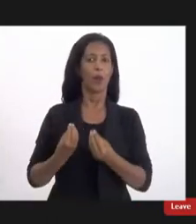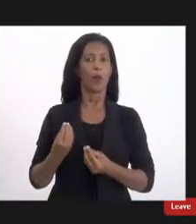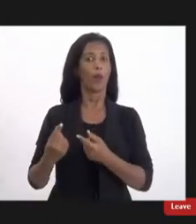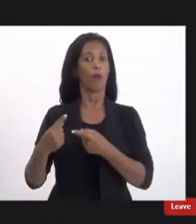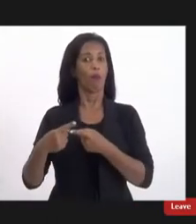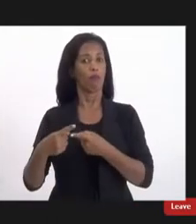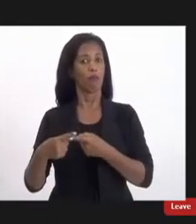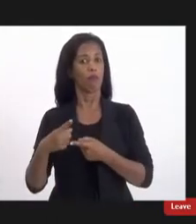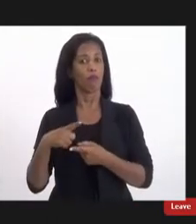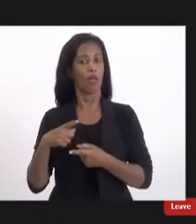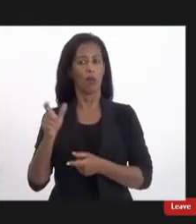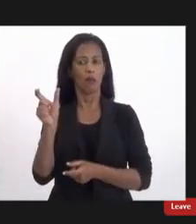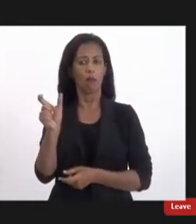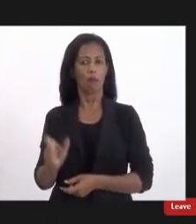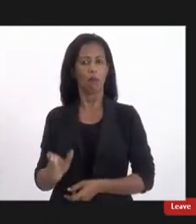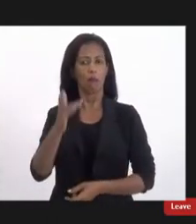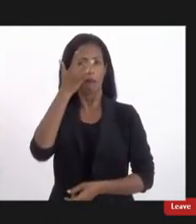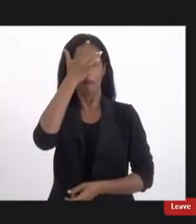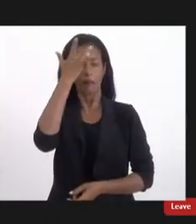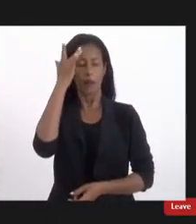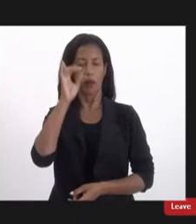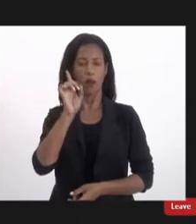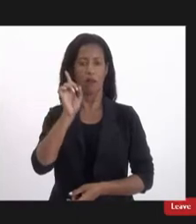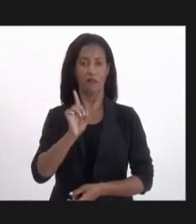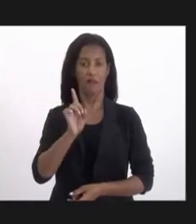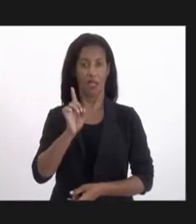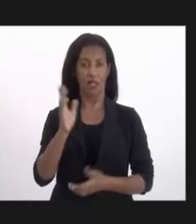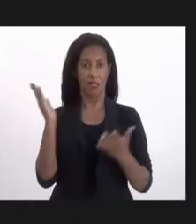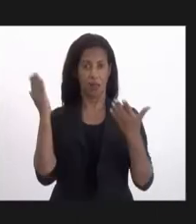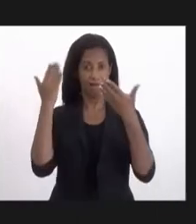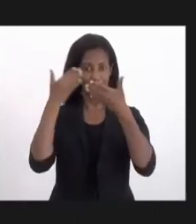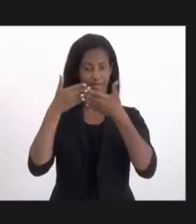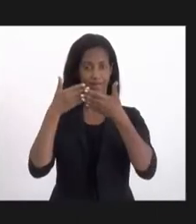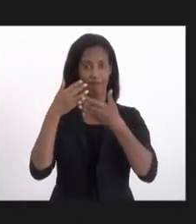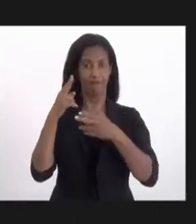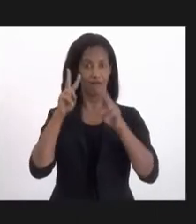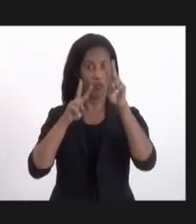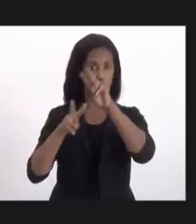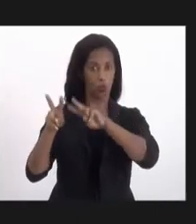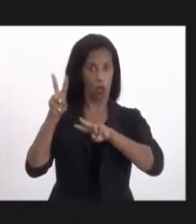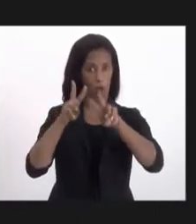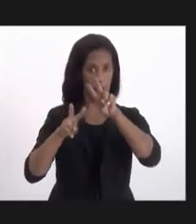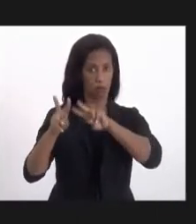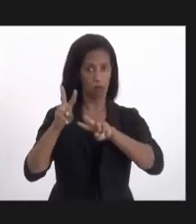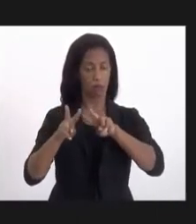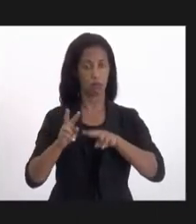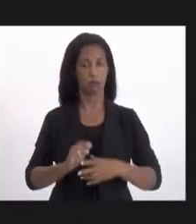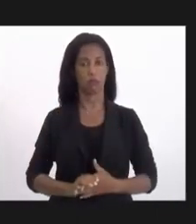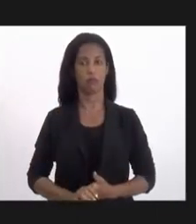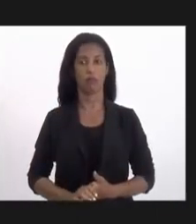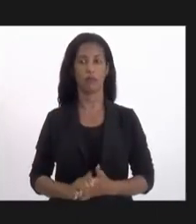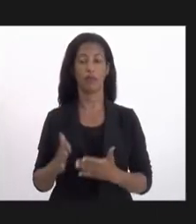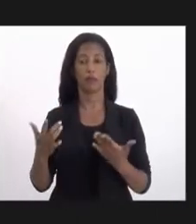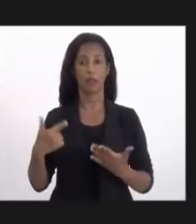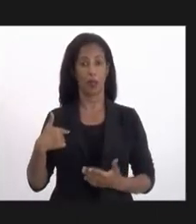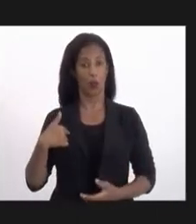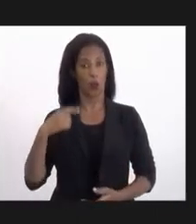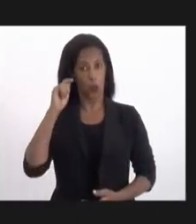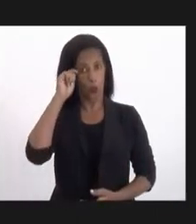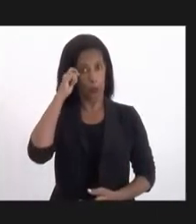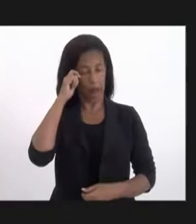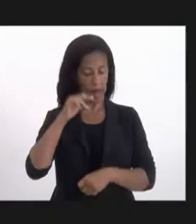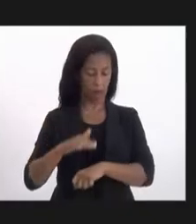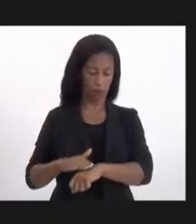nós temos aqui pessoas com deficiência visual. Então, eu sou negra,